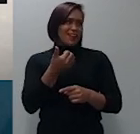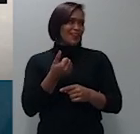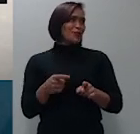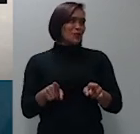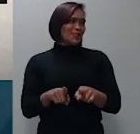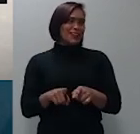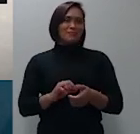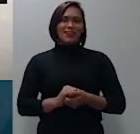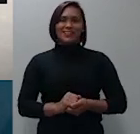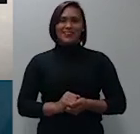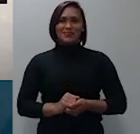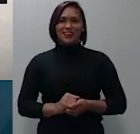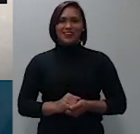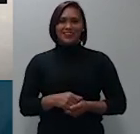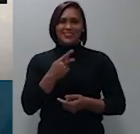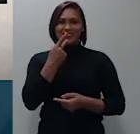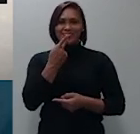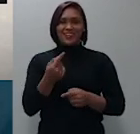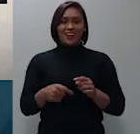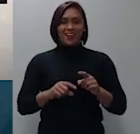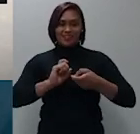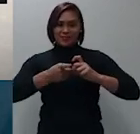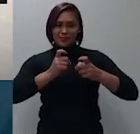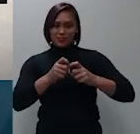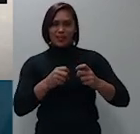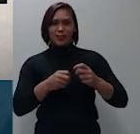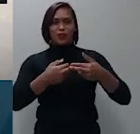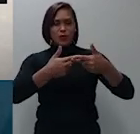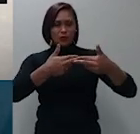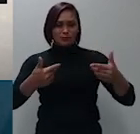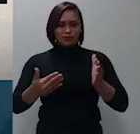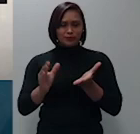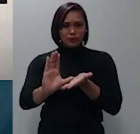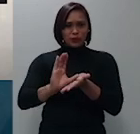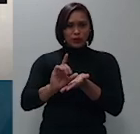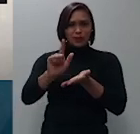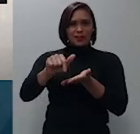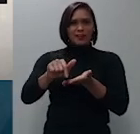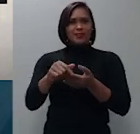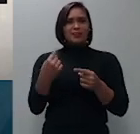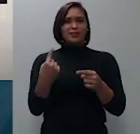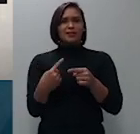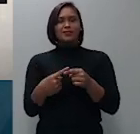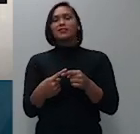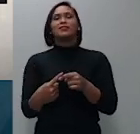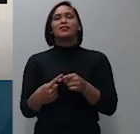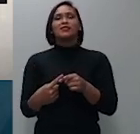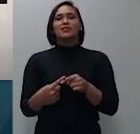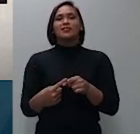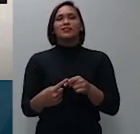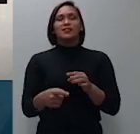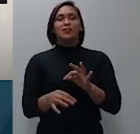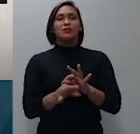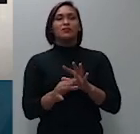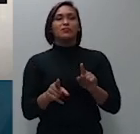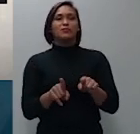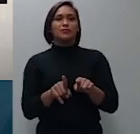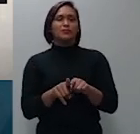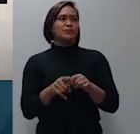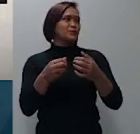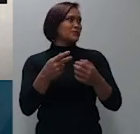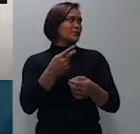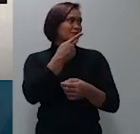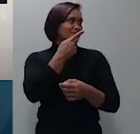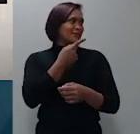administradora dos bens apresentou exceção de pré-executividade aduzindo ter o ajuste contratual de honorários